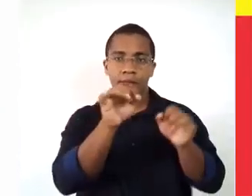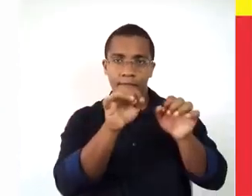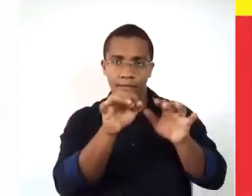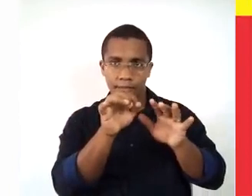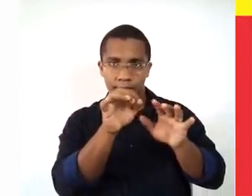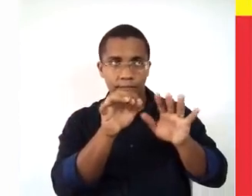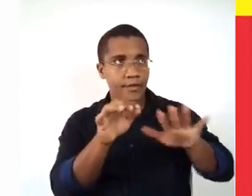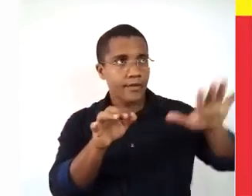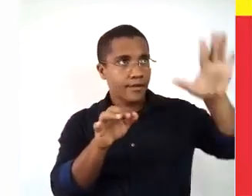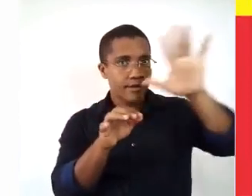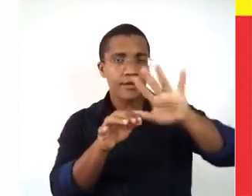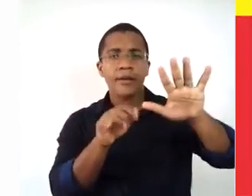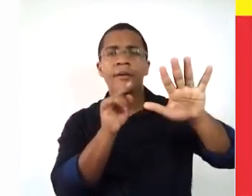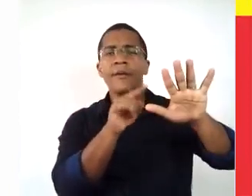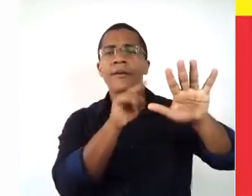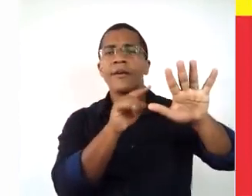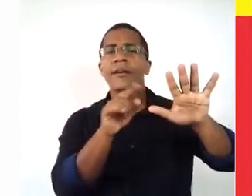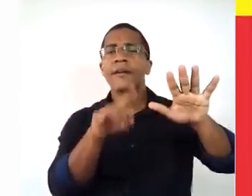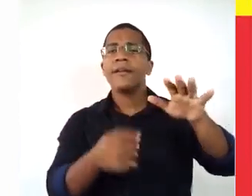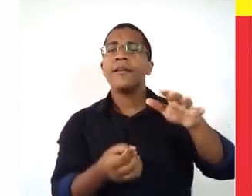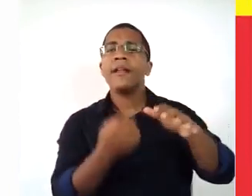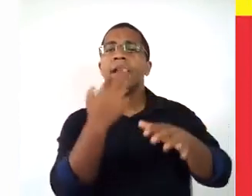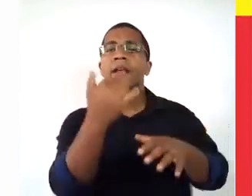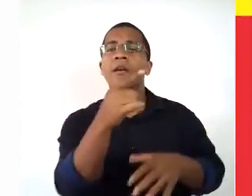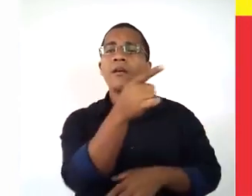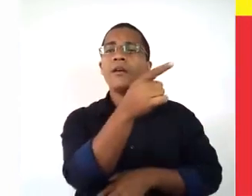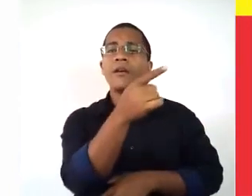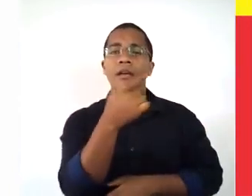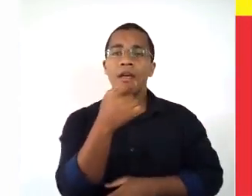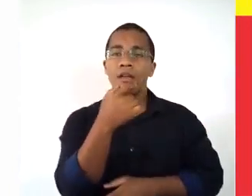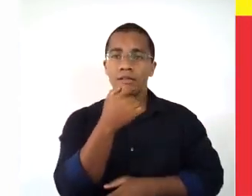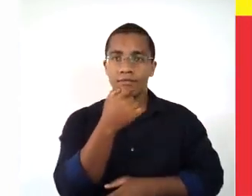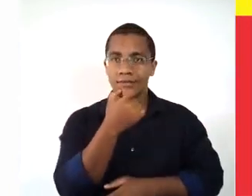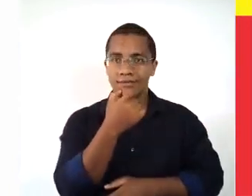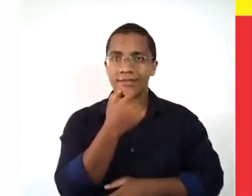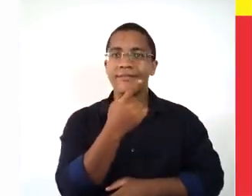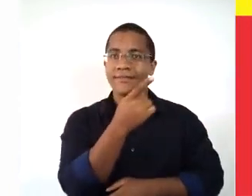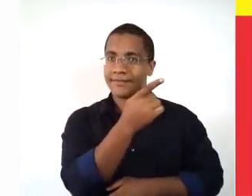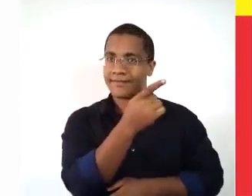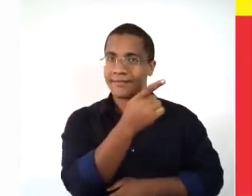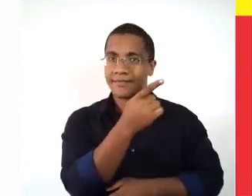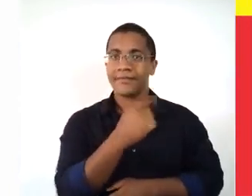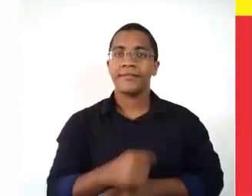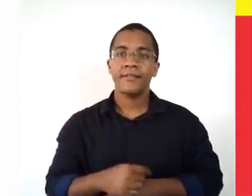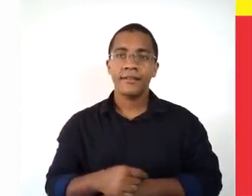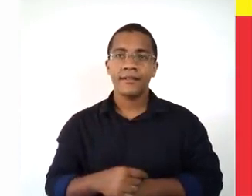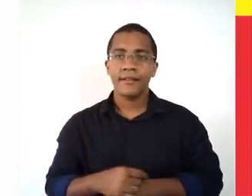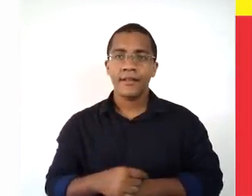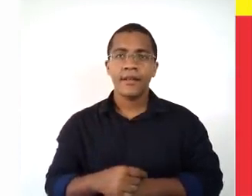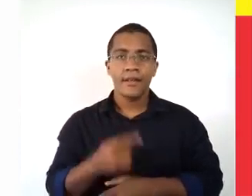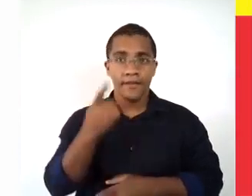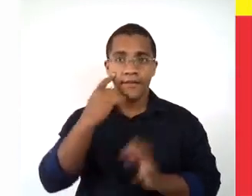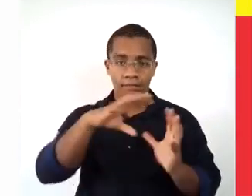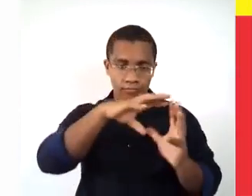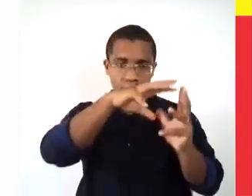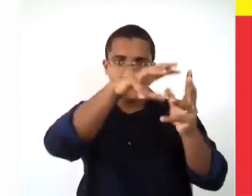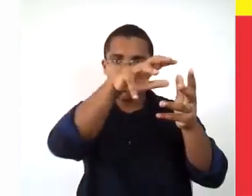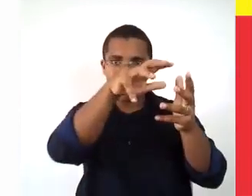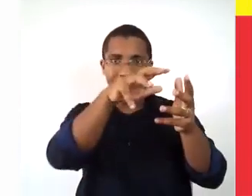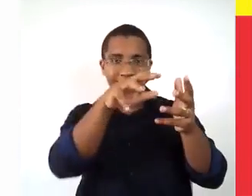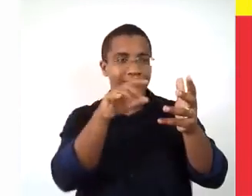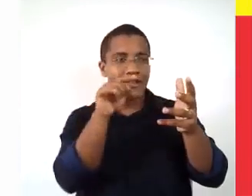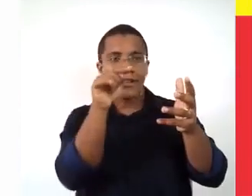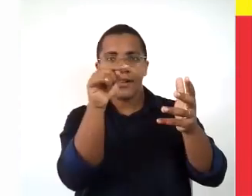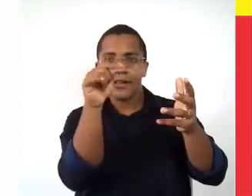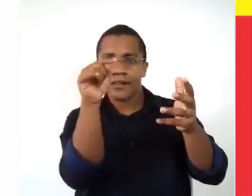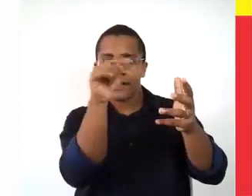estados anglo-saxão, que é de origem de língua inglesa, tá? Na primeira foto do globo, está mostrando que